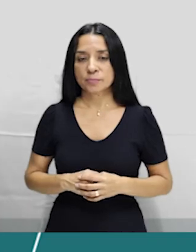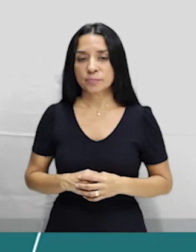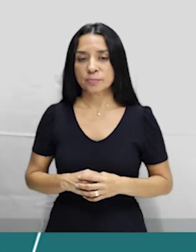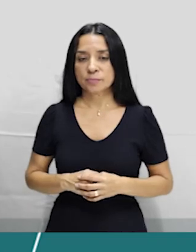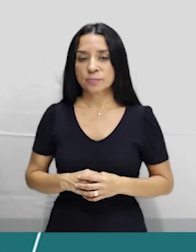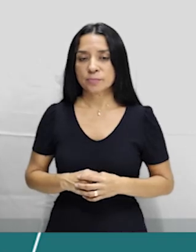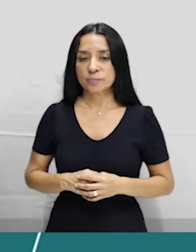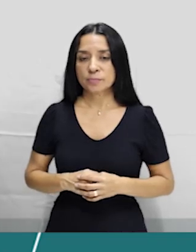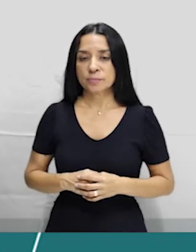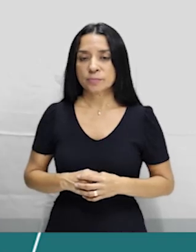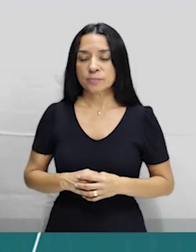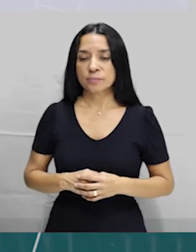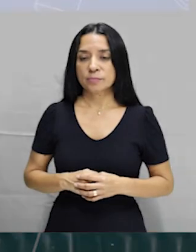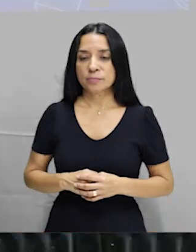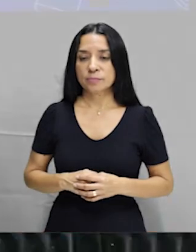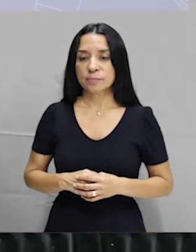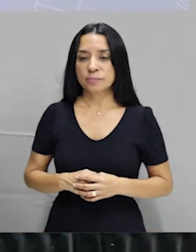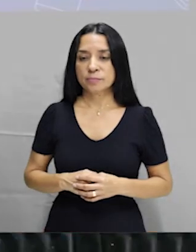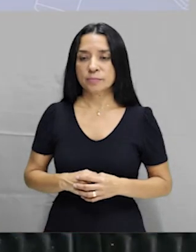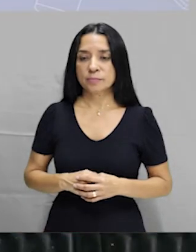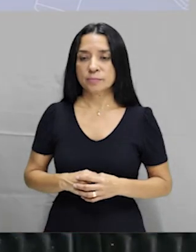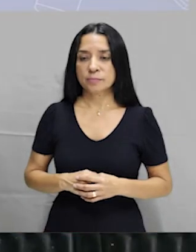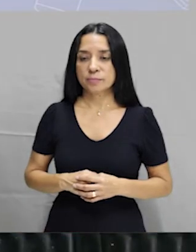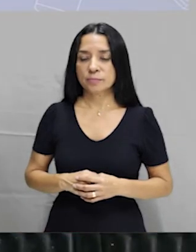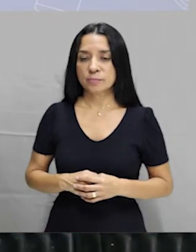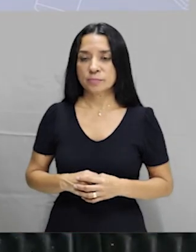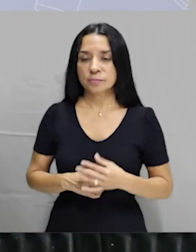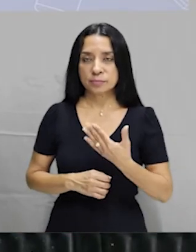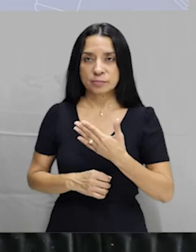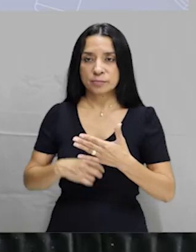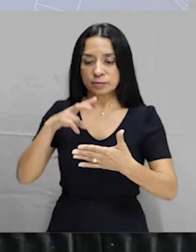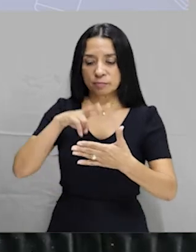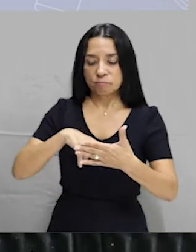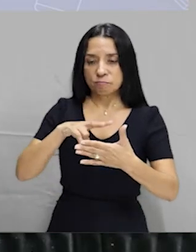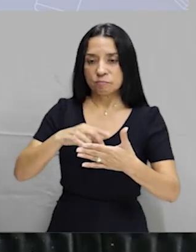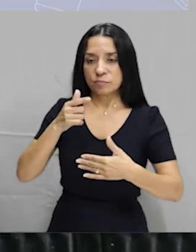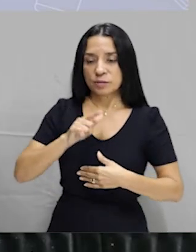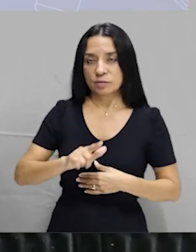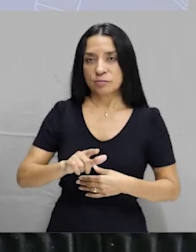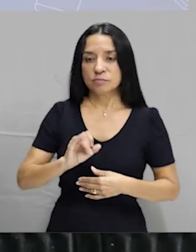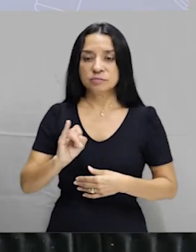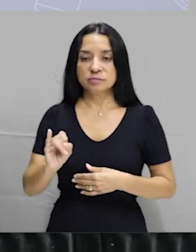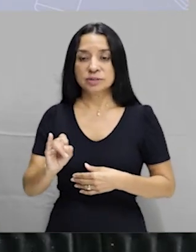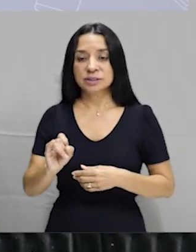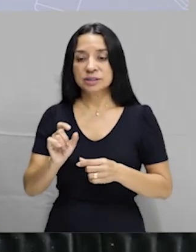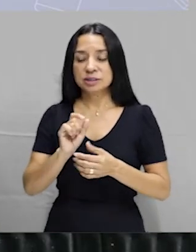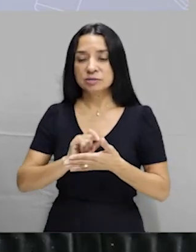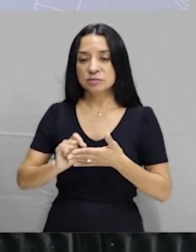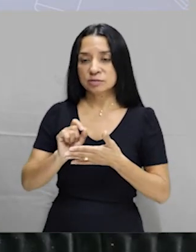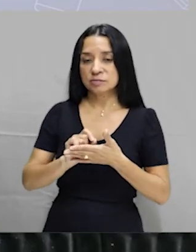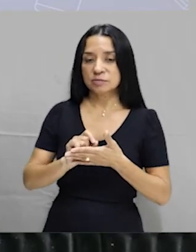Se eu colocar nós